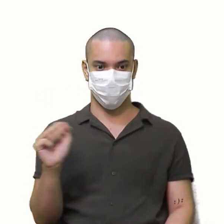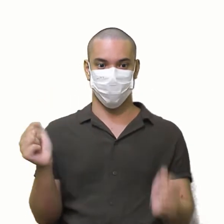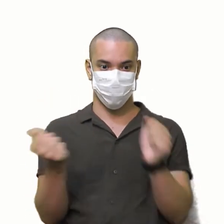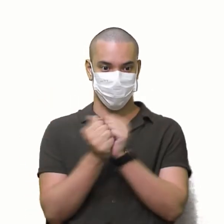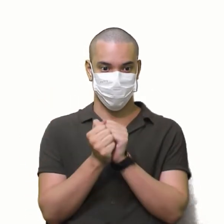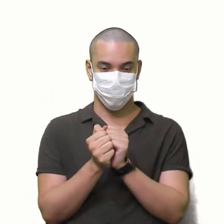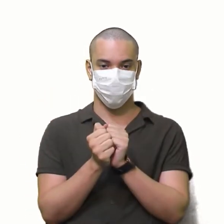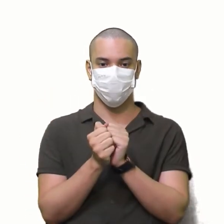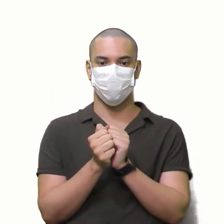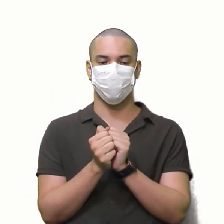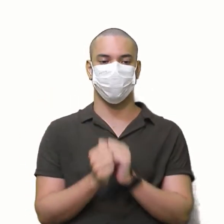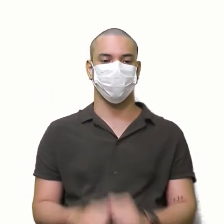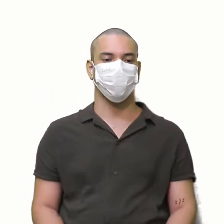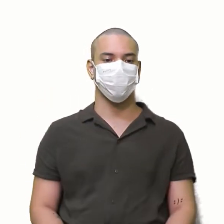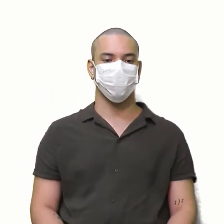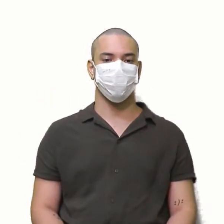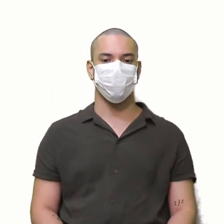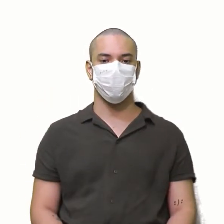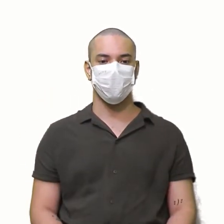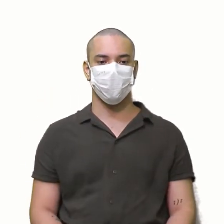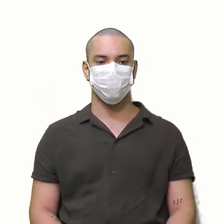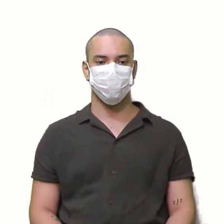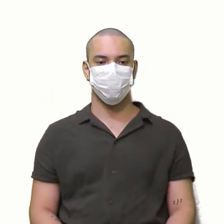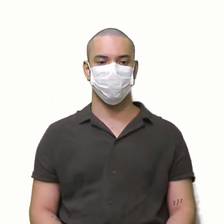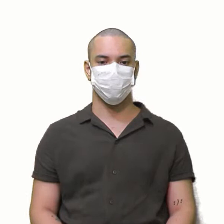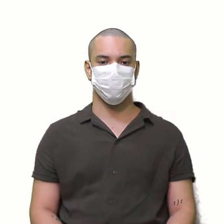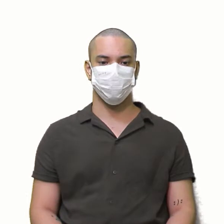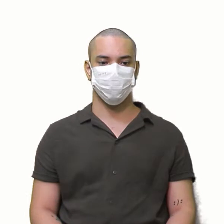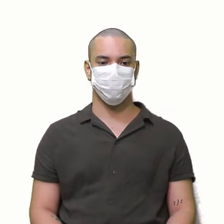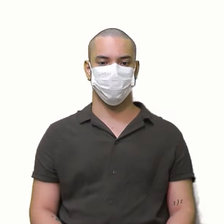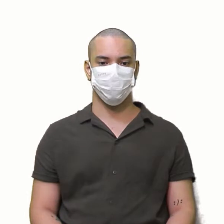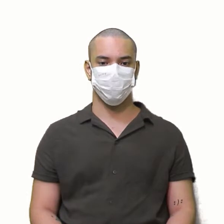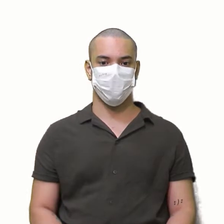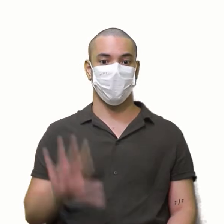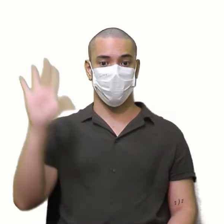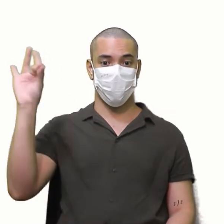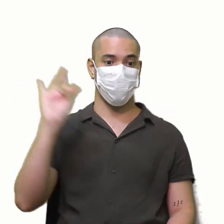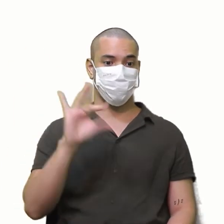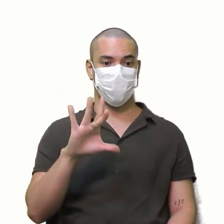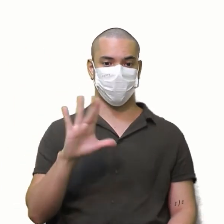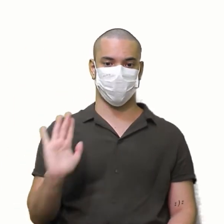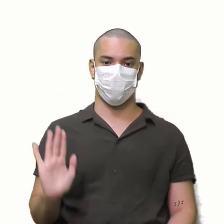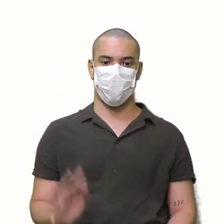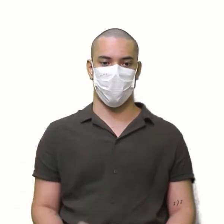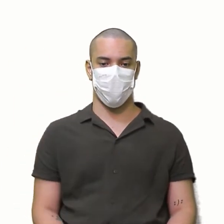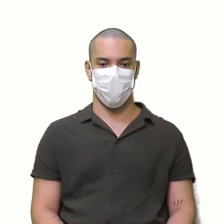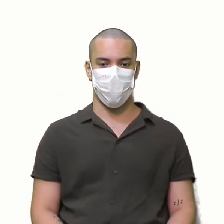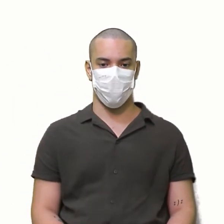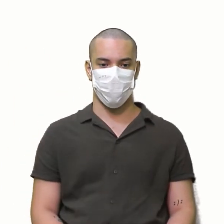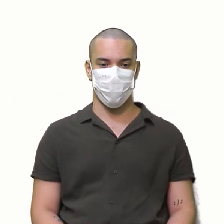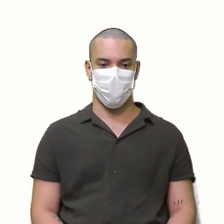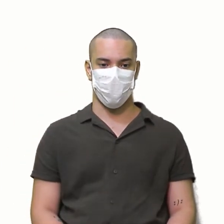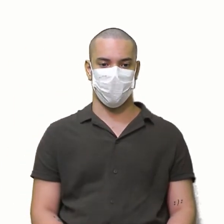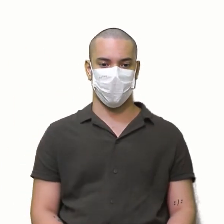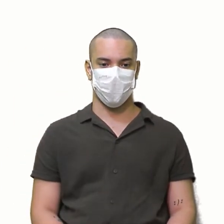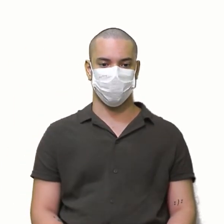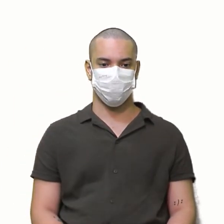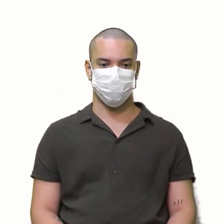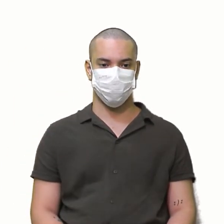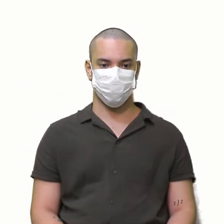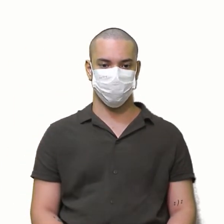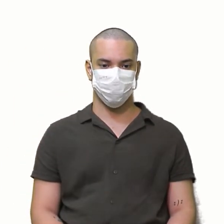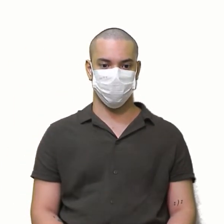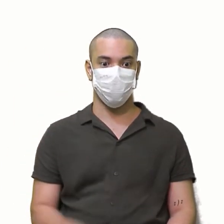aqui 1 4 0 3 8 X 2 4 3